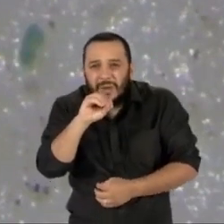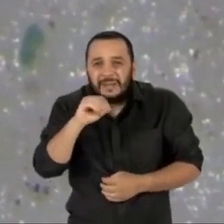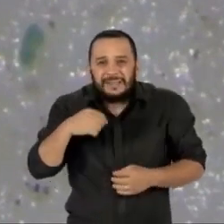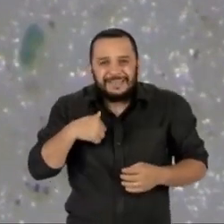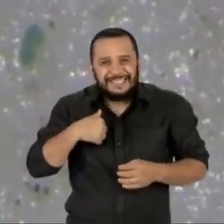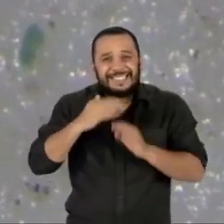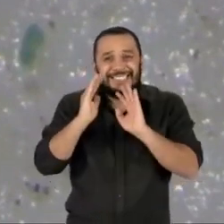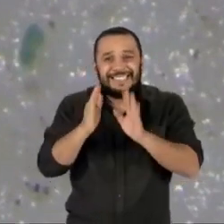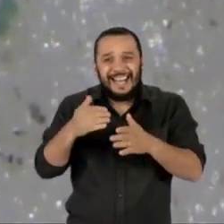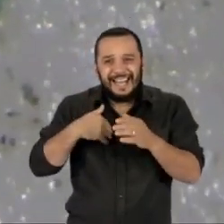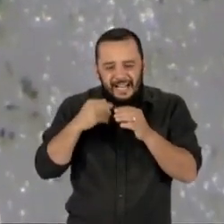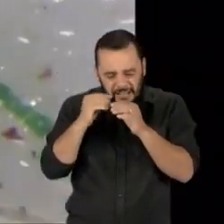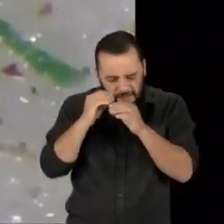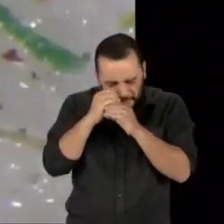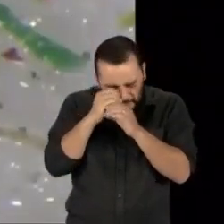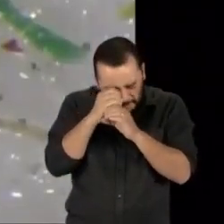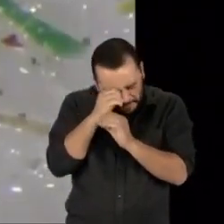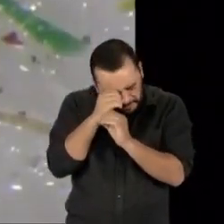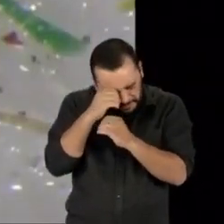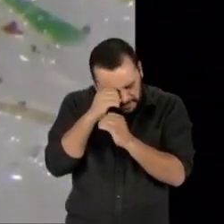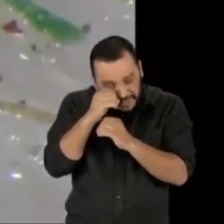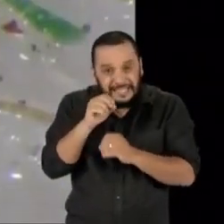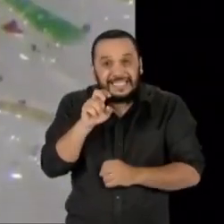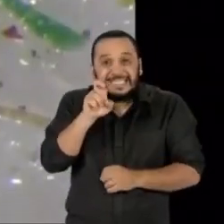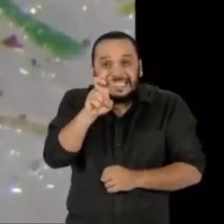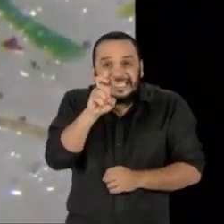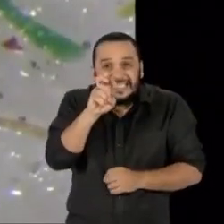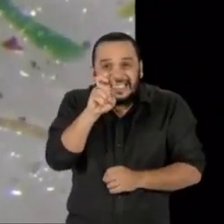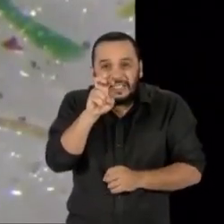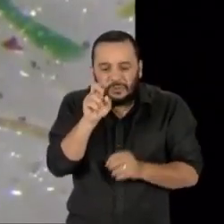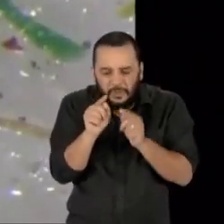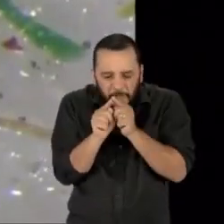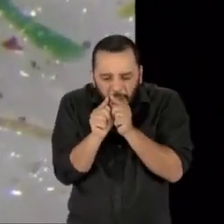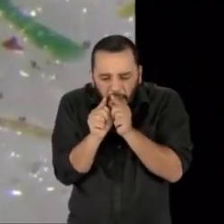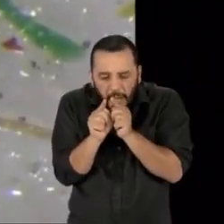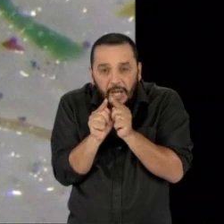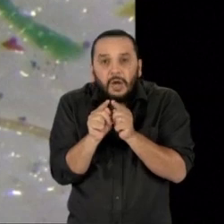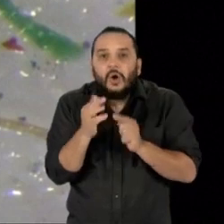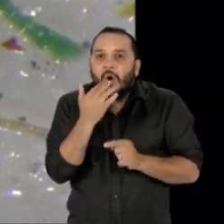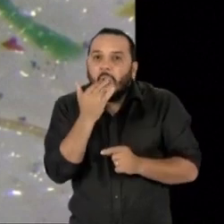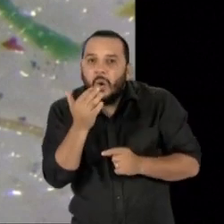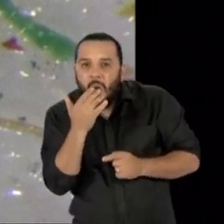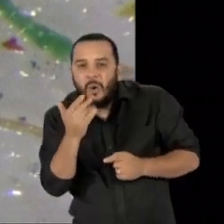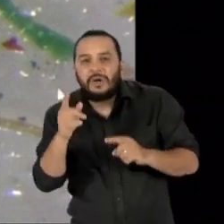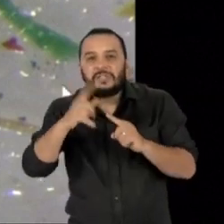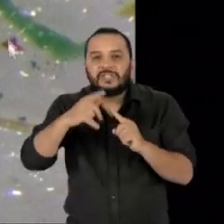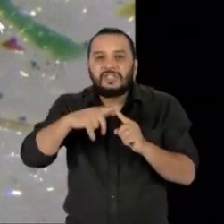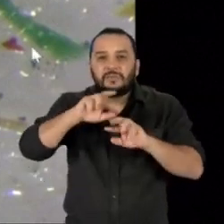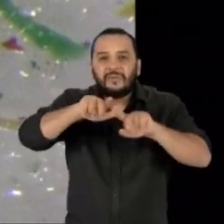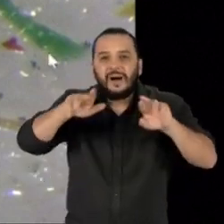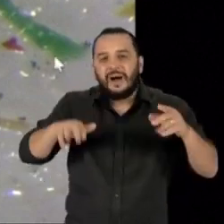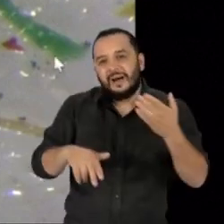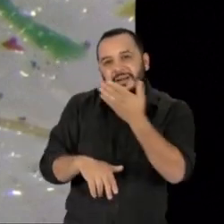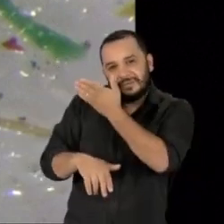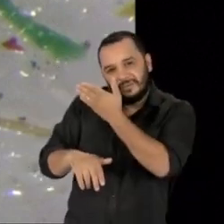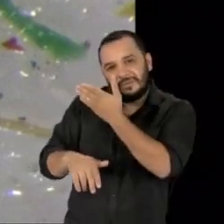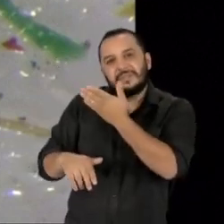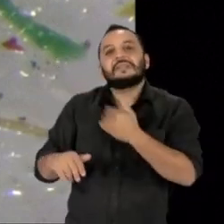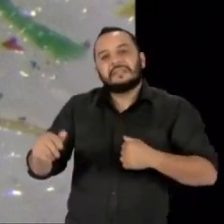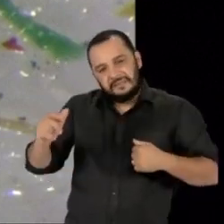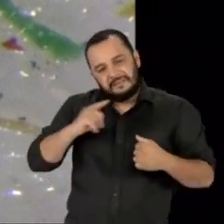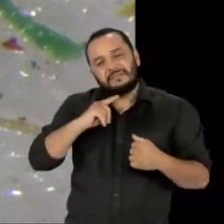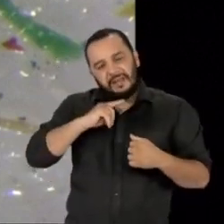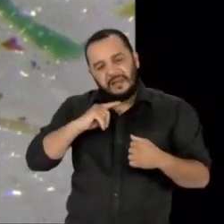5 milímetros de tamanho em diversos tipos formas e cores o que indica uma grande variedade de possíveis